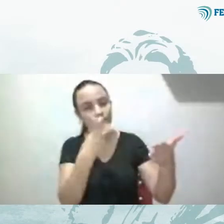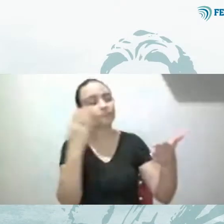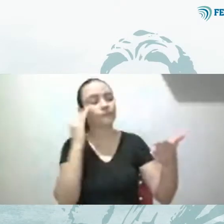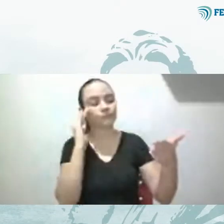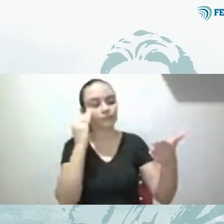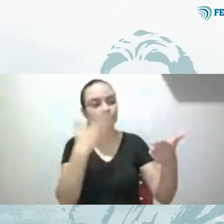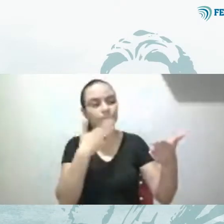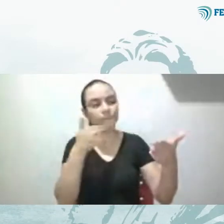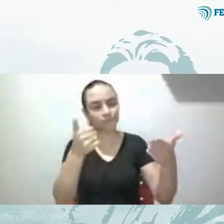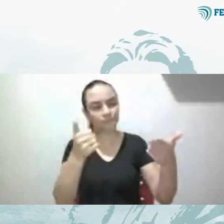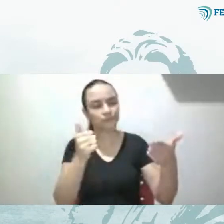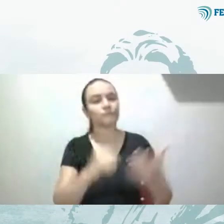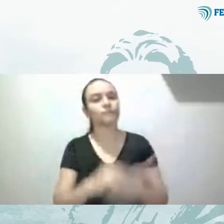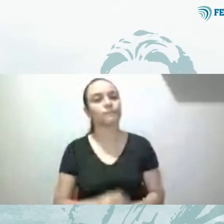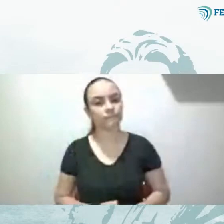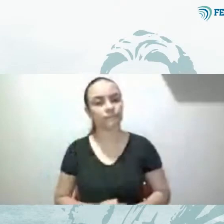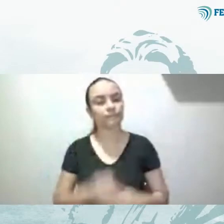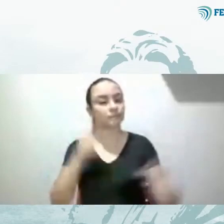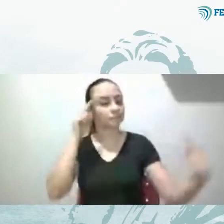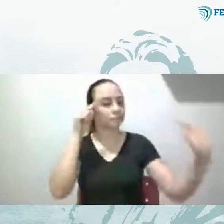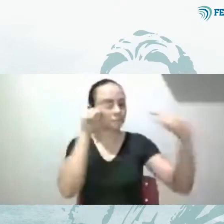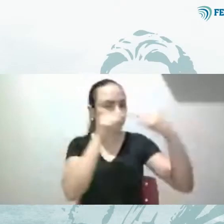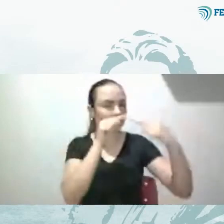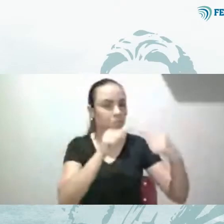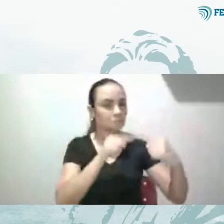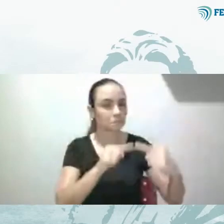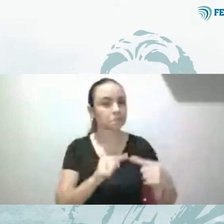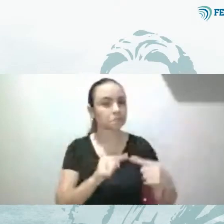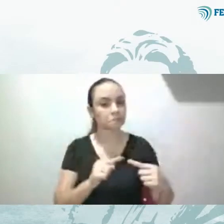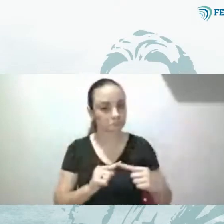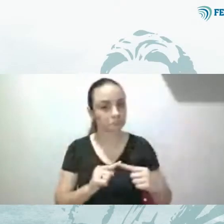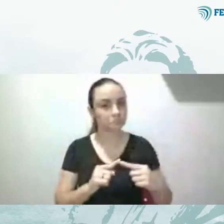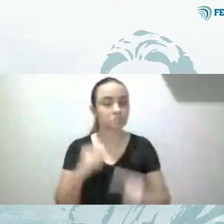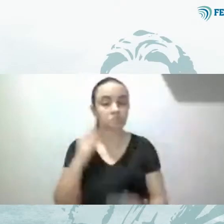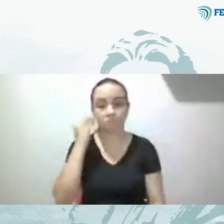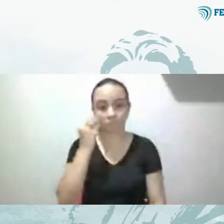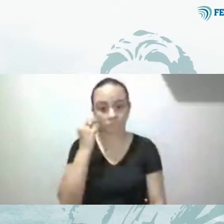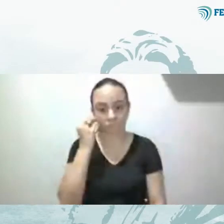encaixar na ideia da expiação durar apenas pouco tempo.